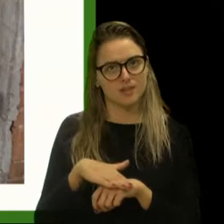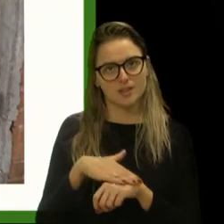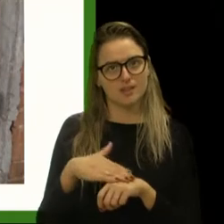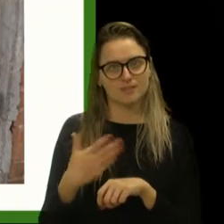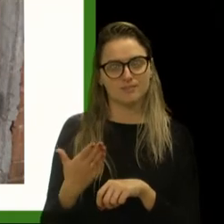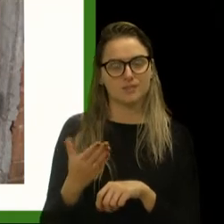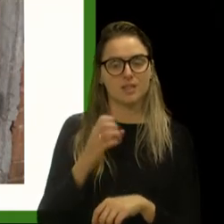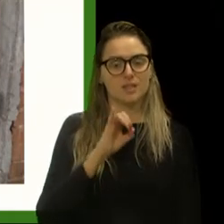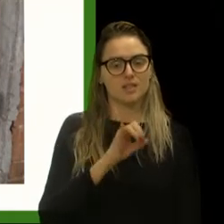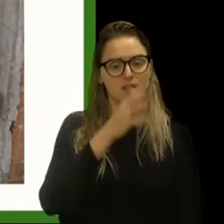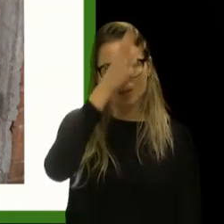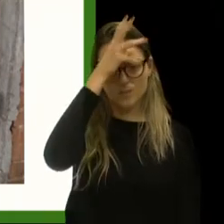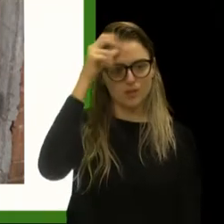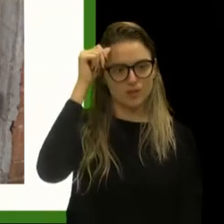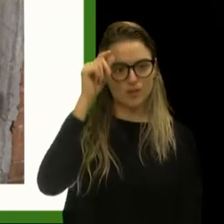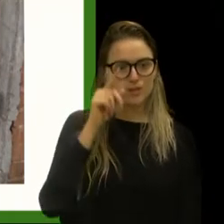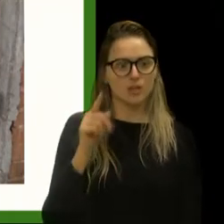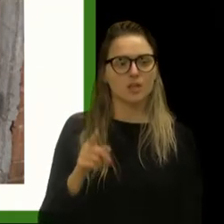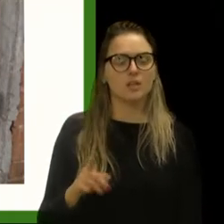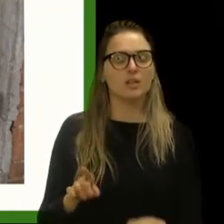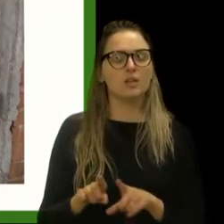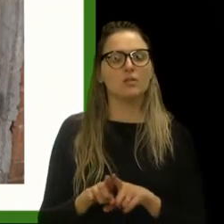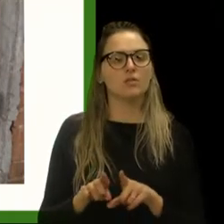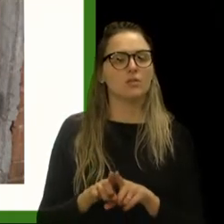Se a prefeitura não nos dá retorno,